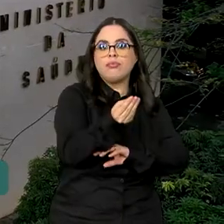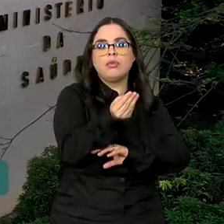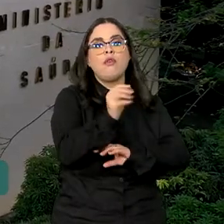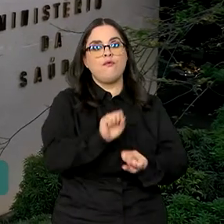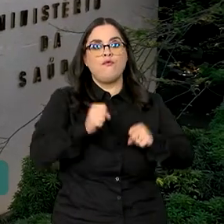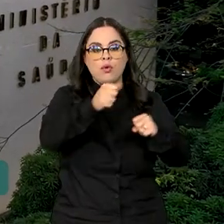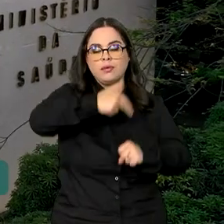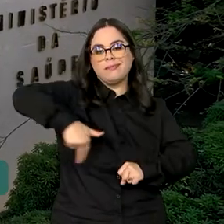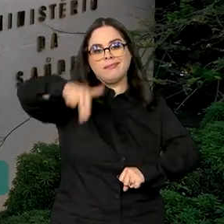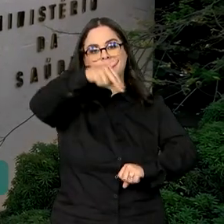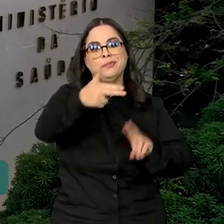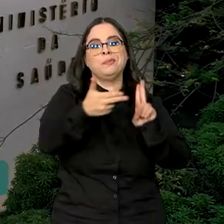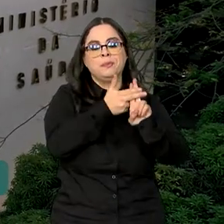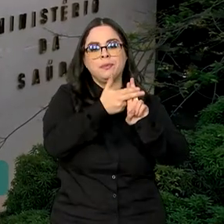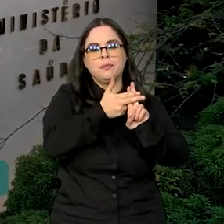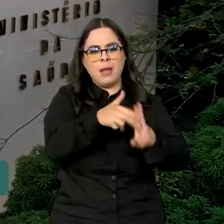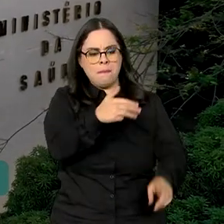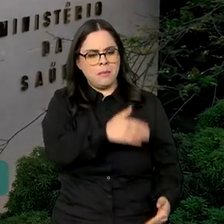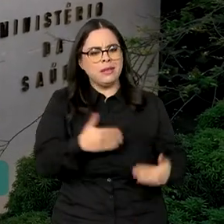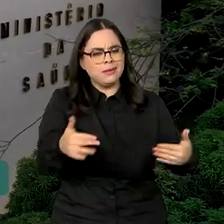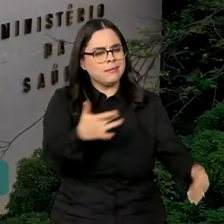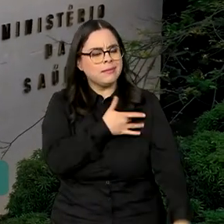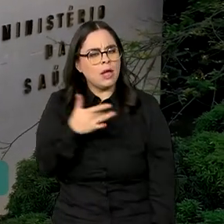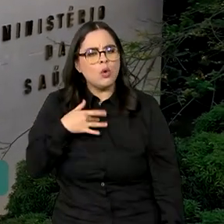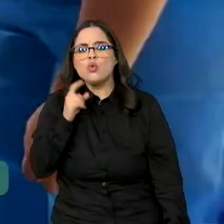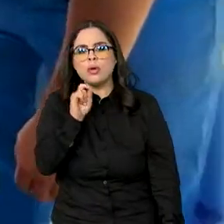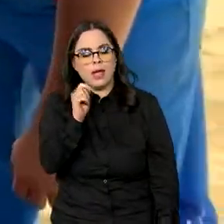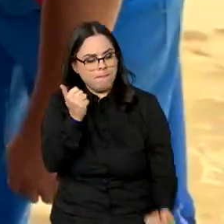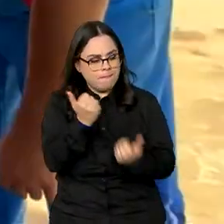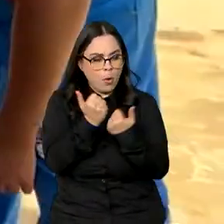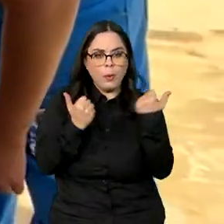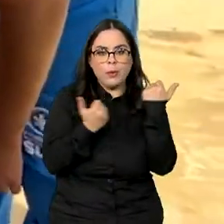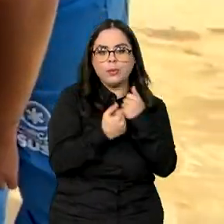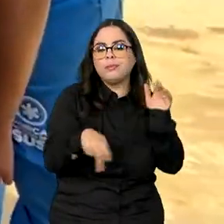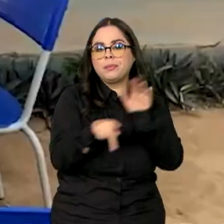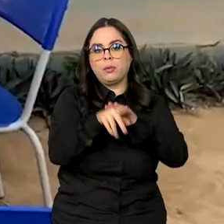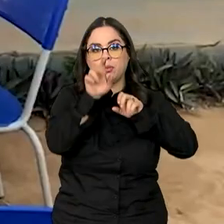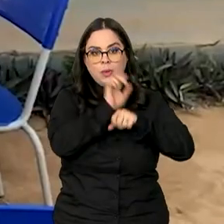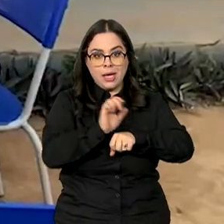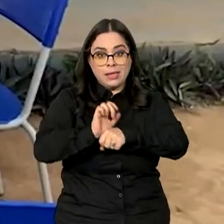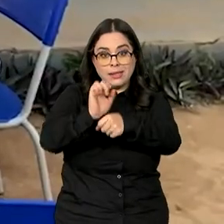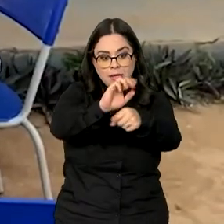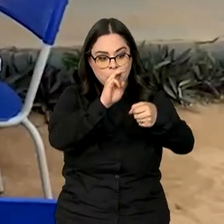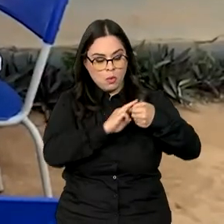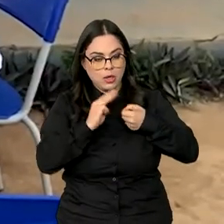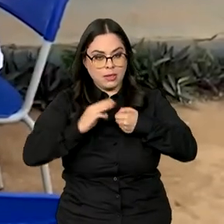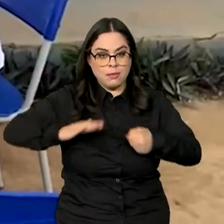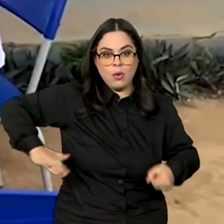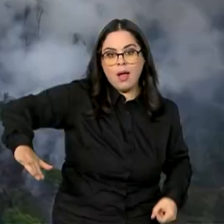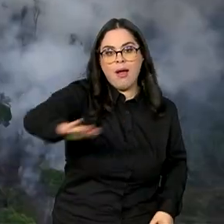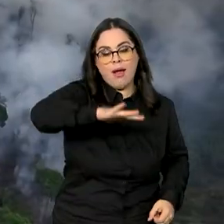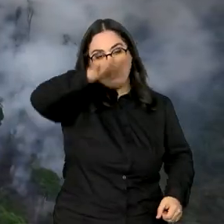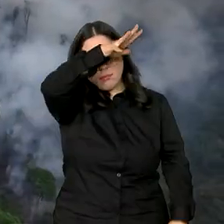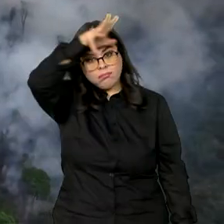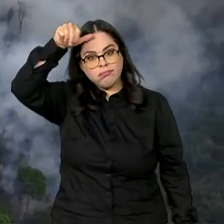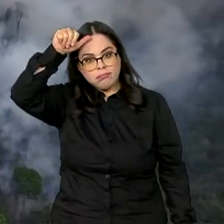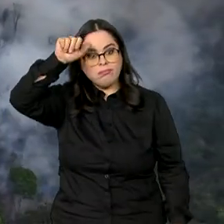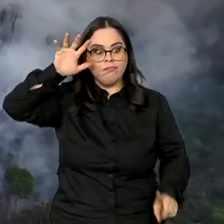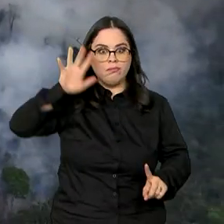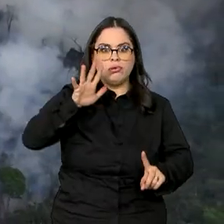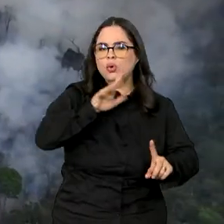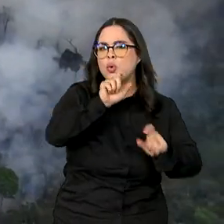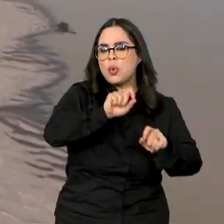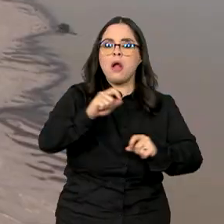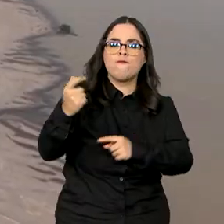O Ministério da Saúde tem prestado apoio a estados e municípios da região amazônica, afetados